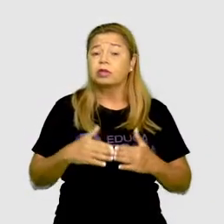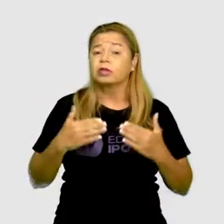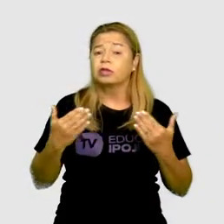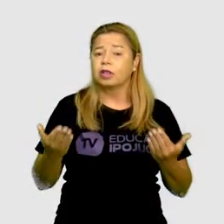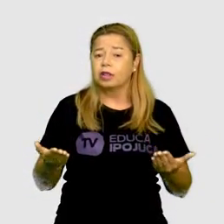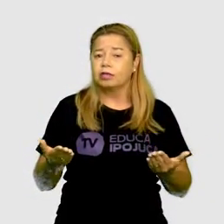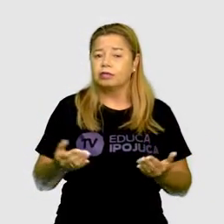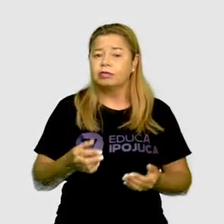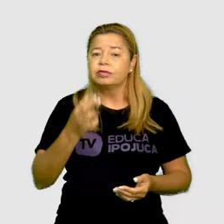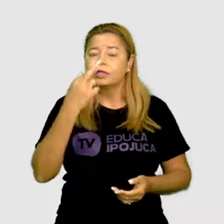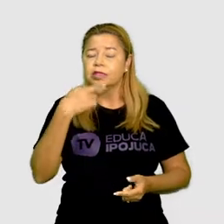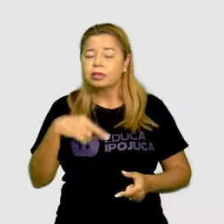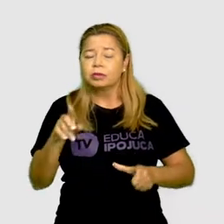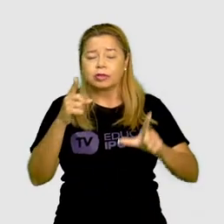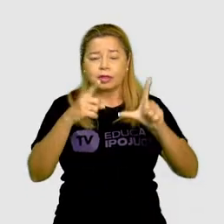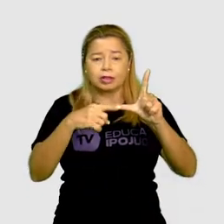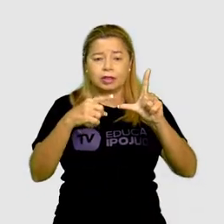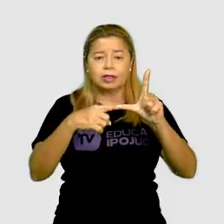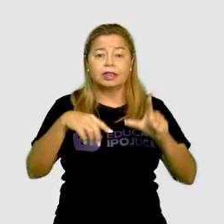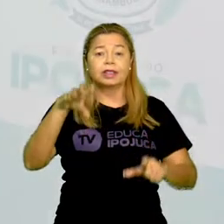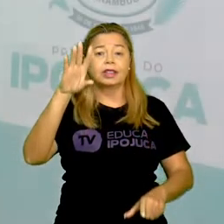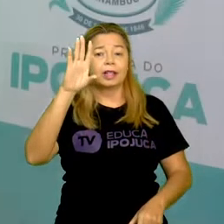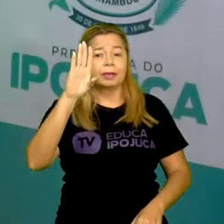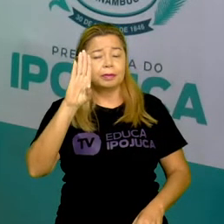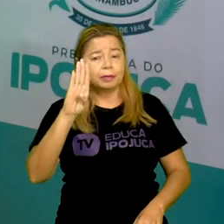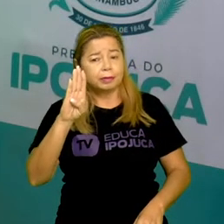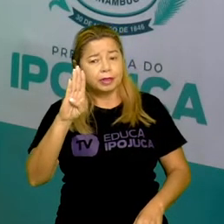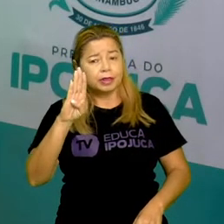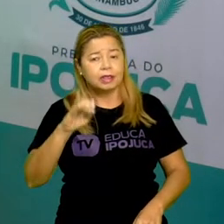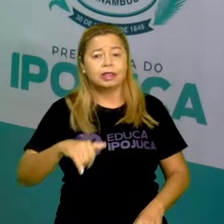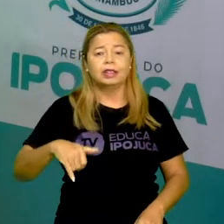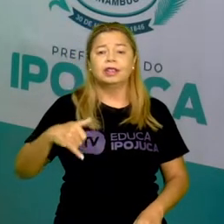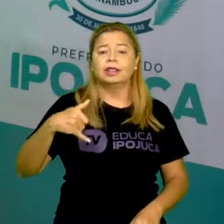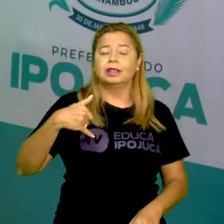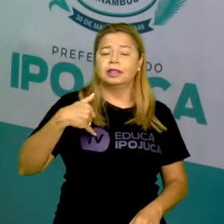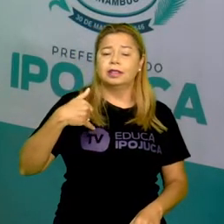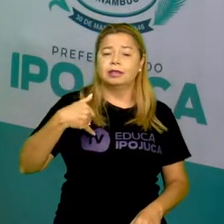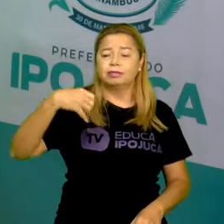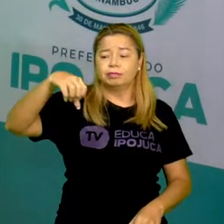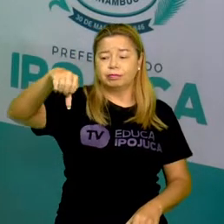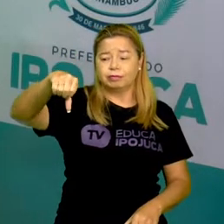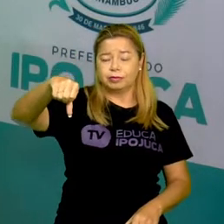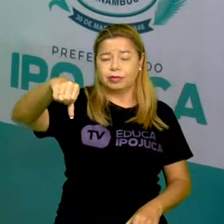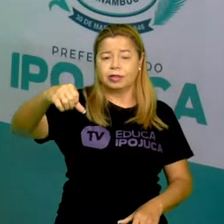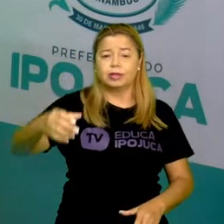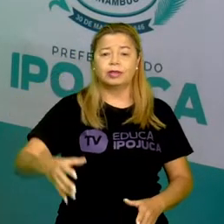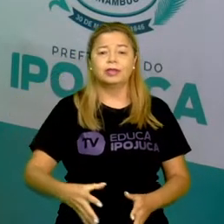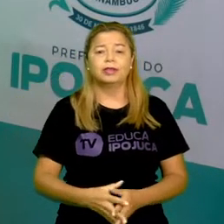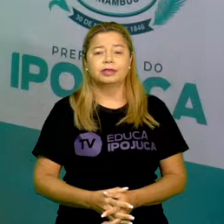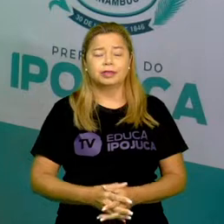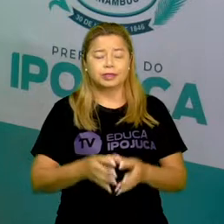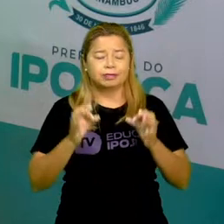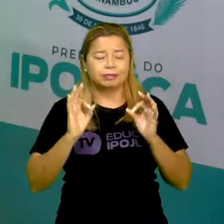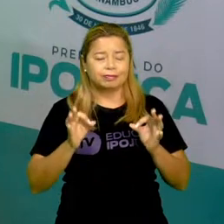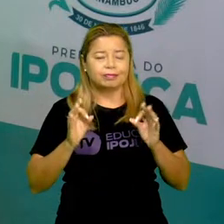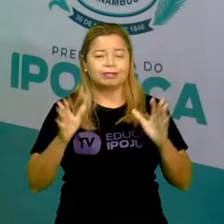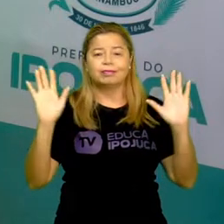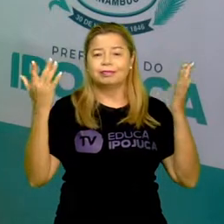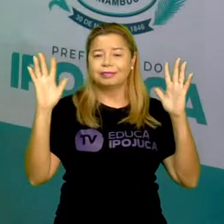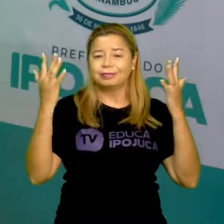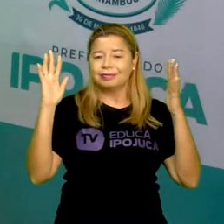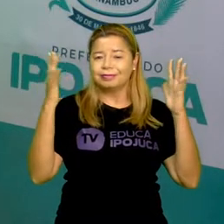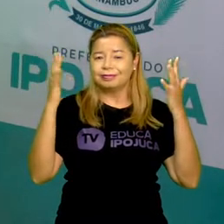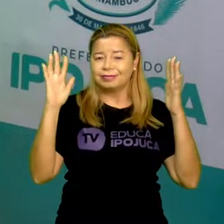a letra B, 9 anos, tá completamente correta, correta. Muito bem, parabéns.